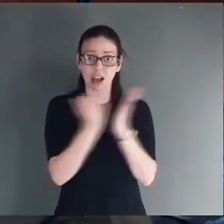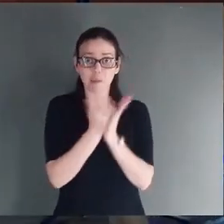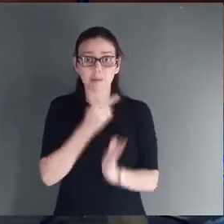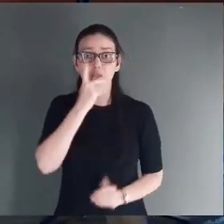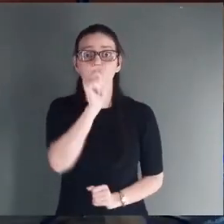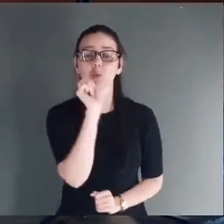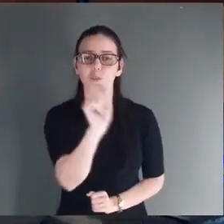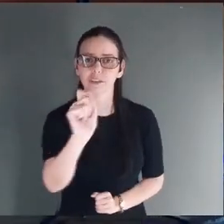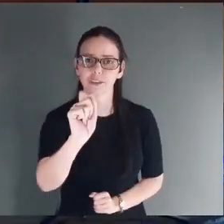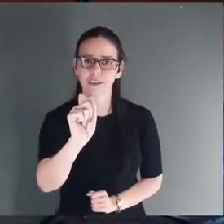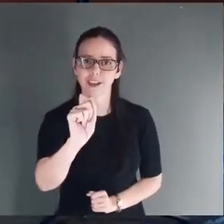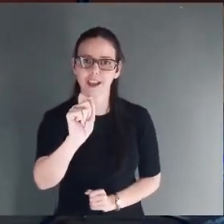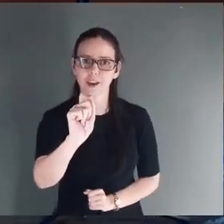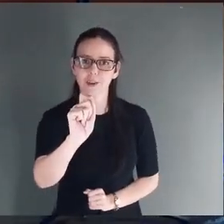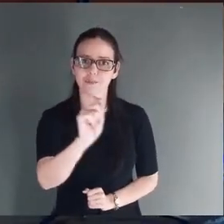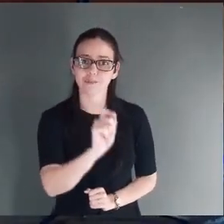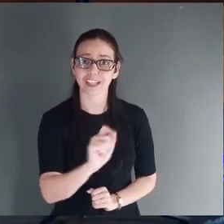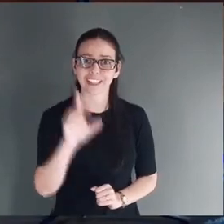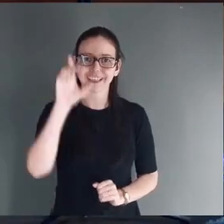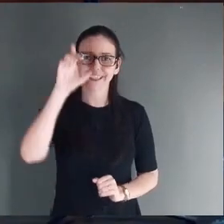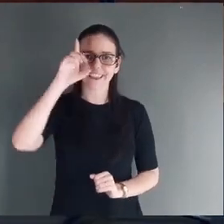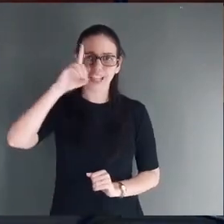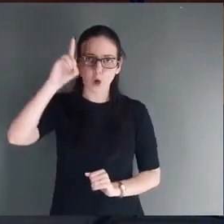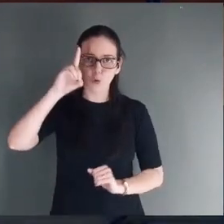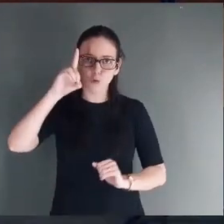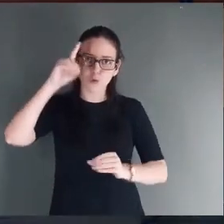vai dizer que Ele colocou tesouros em vasos de barro.